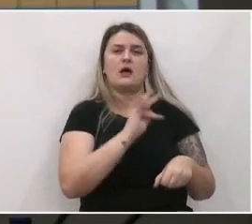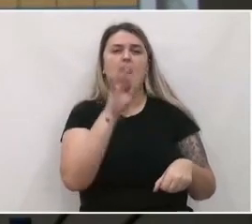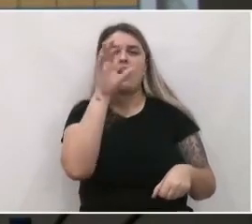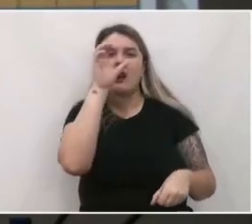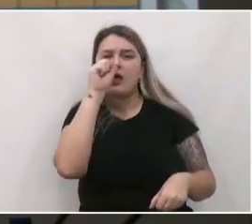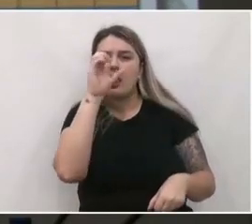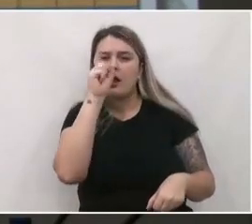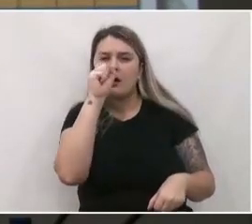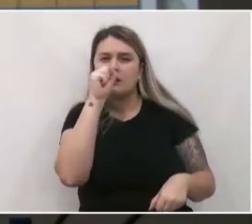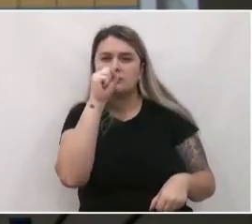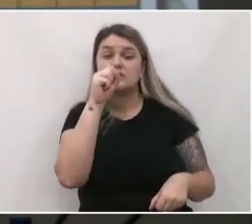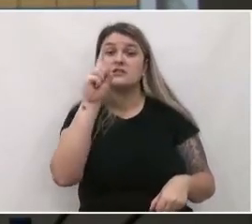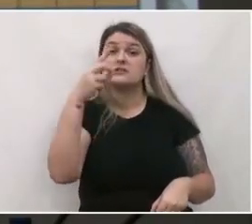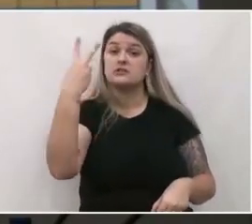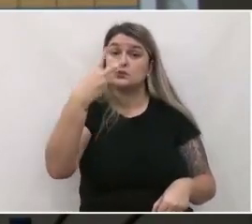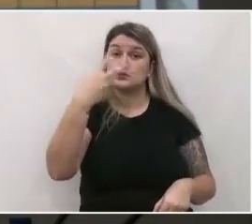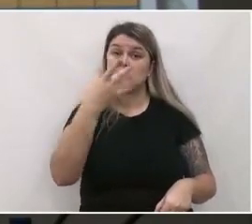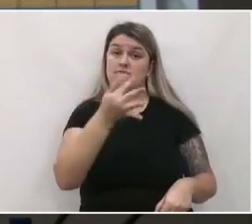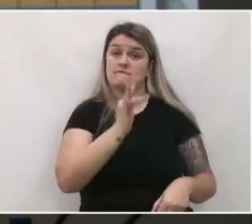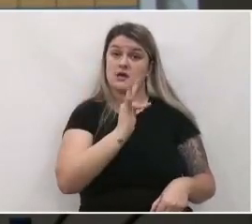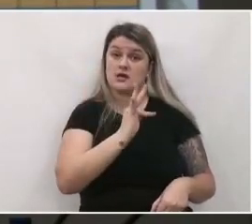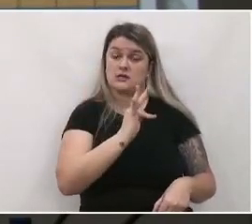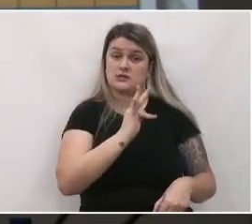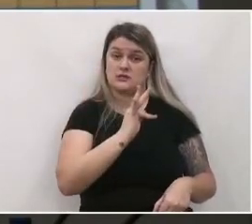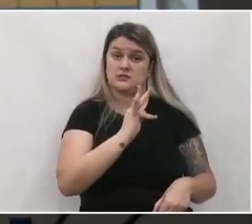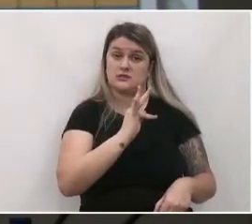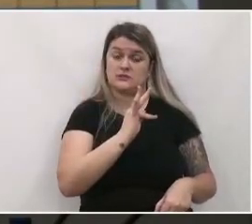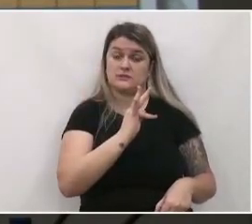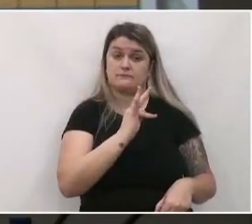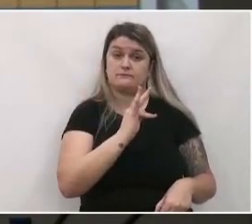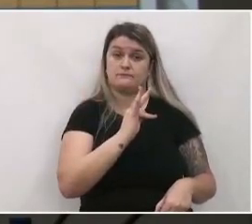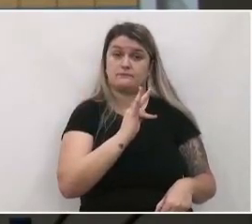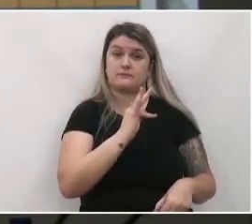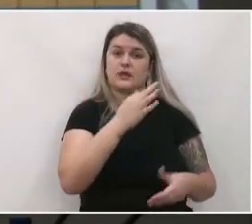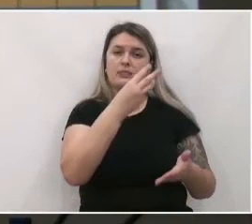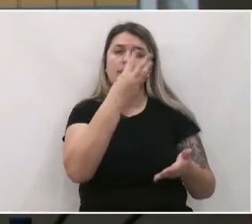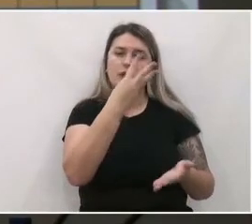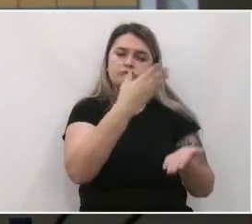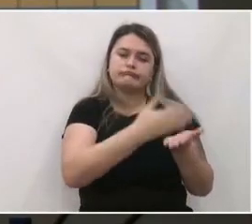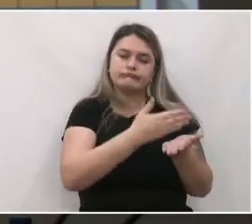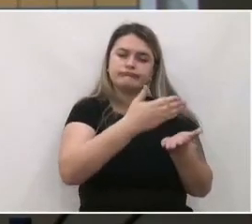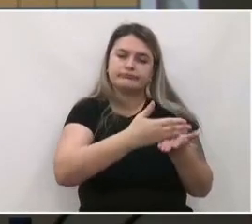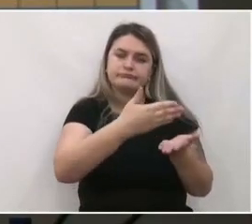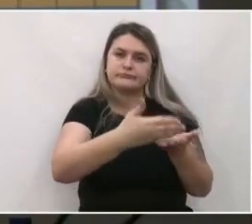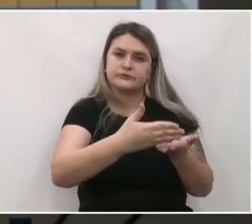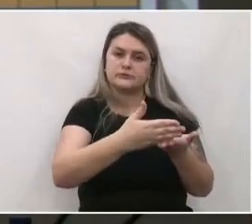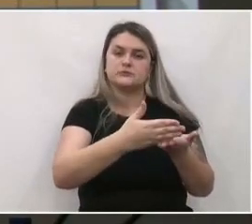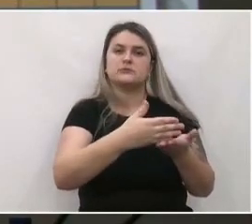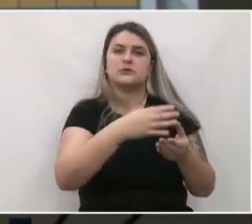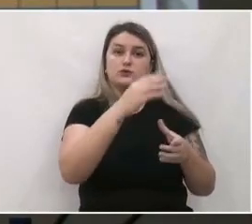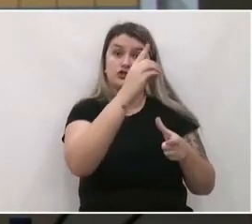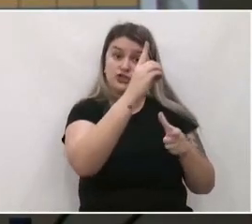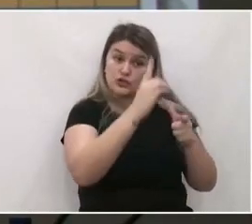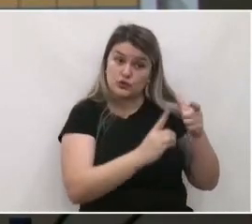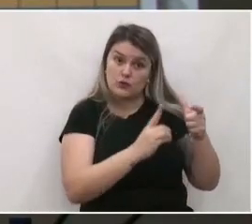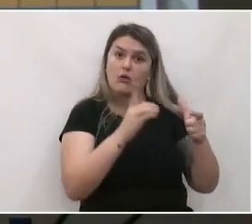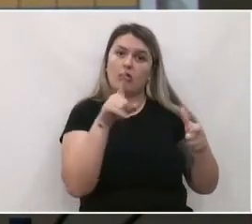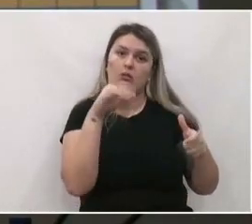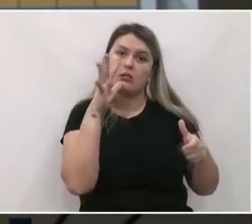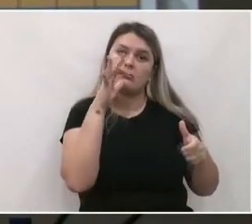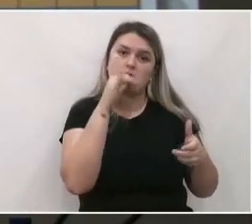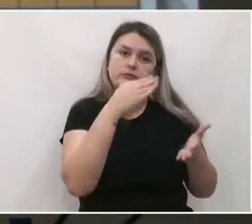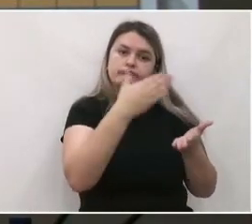laranja são a segunda fase que ela é dividida em três partes porque é um conteúdo muito abrangente fazer um diagnóstico do município.